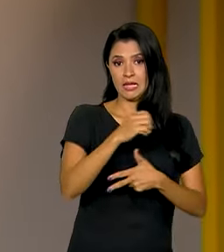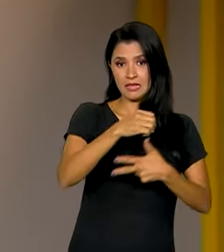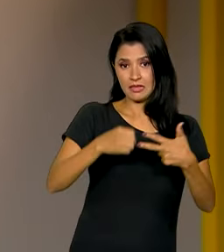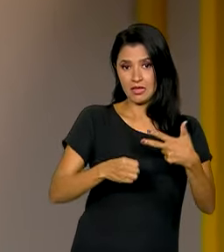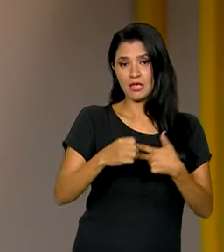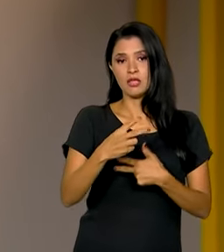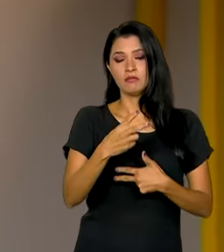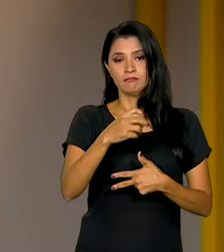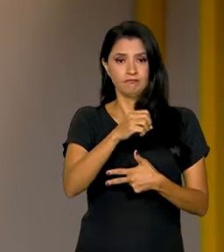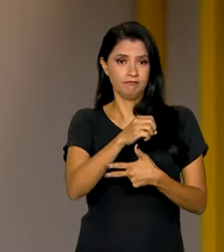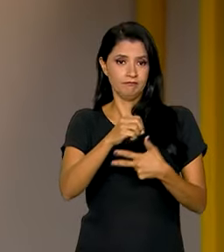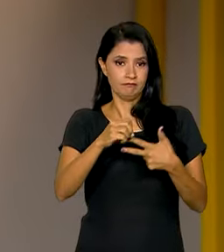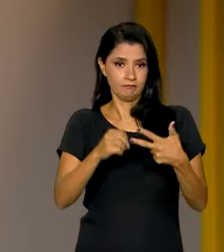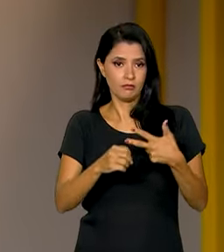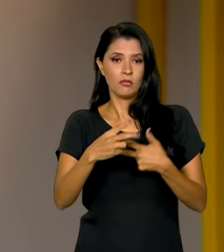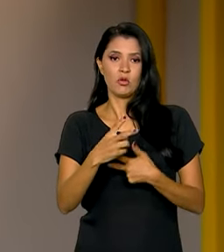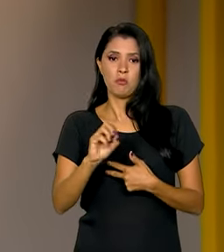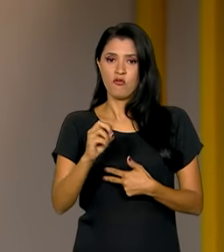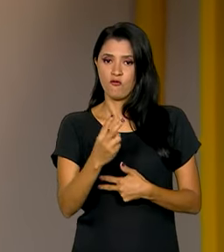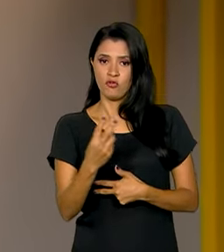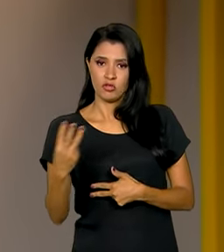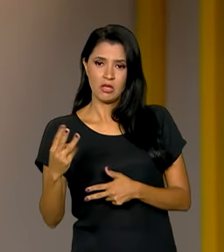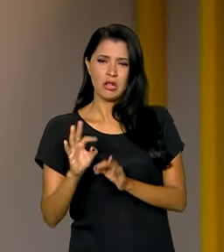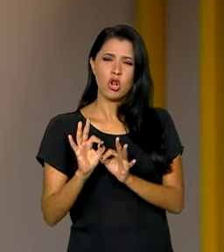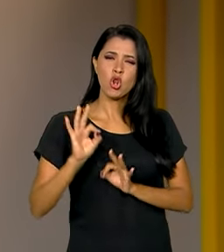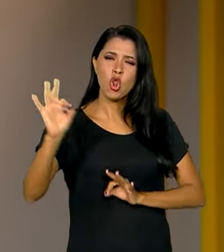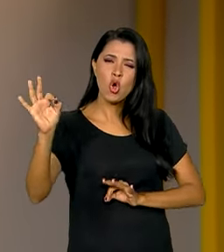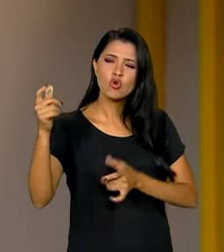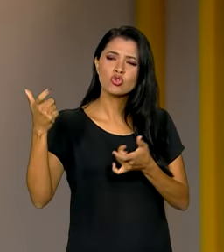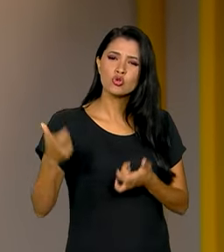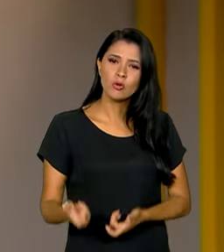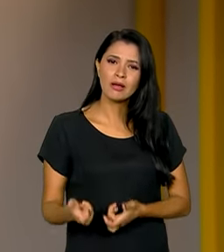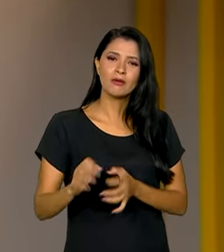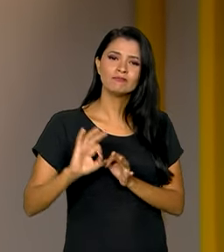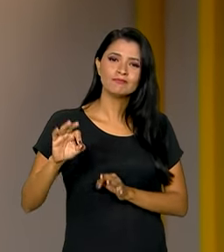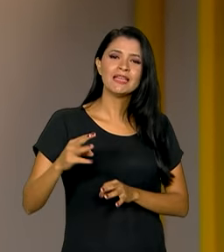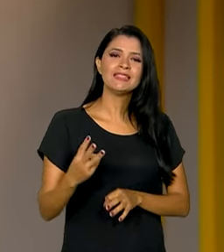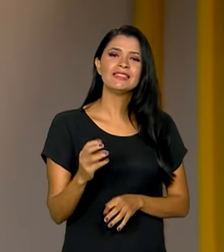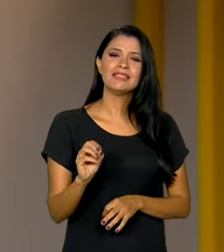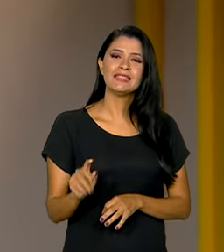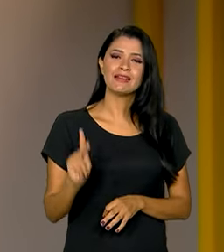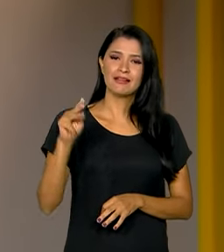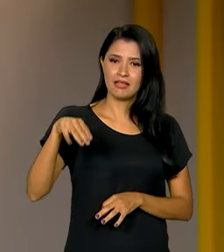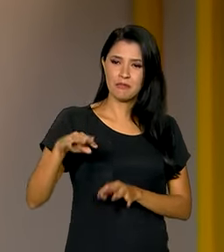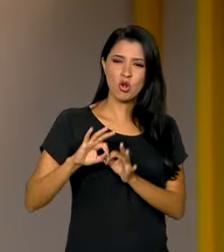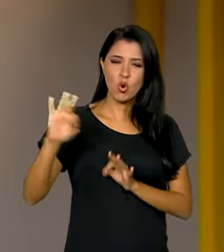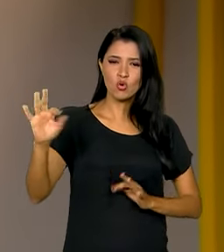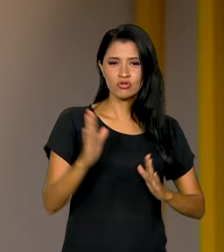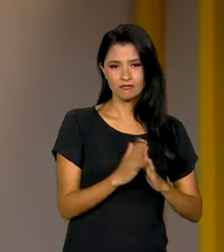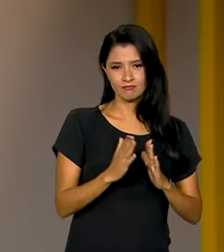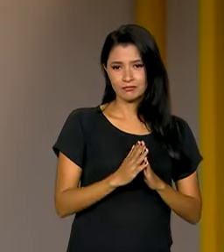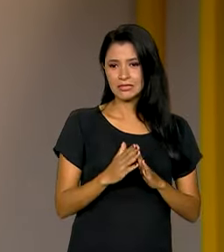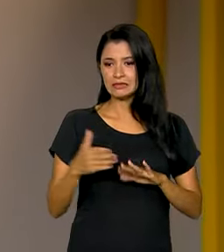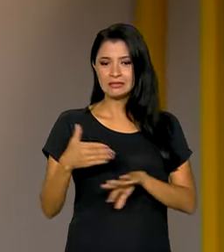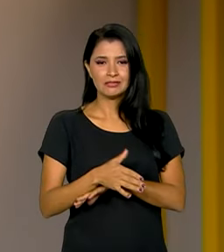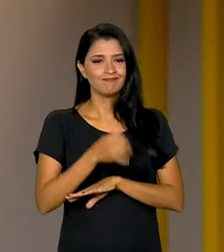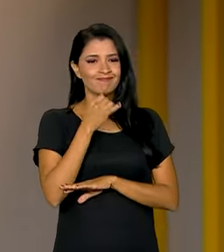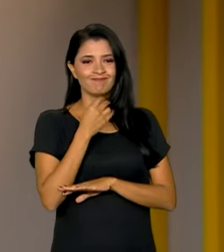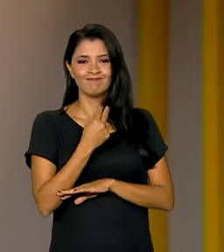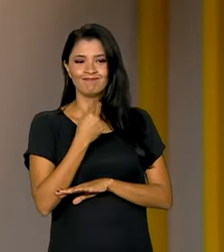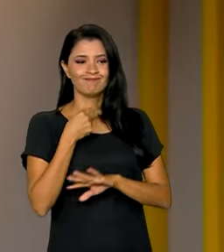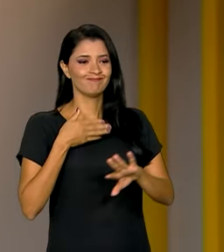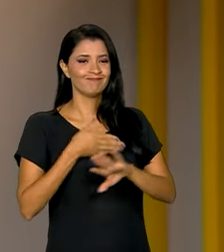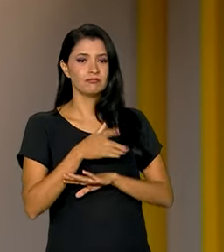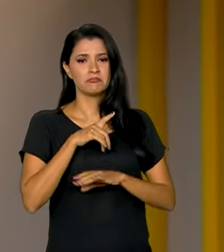tenham sido alocados em locais de prova com distância superior a 30 quilômetros de casa e que não puderem comparecer no dia da